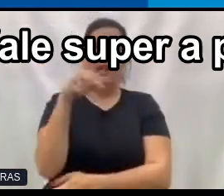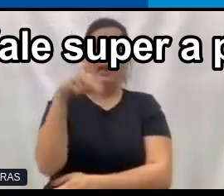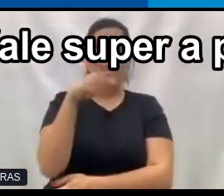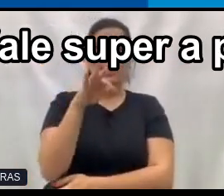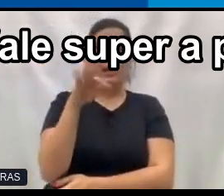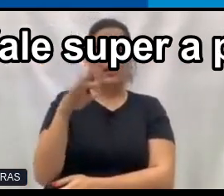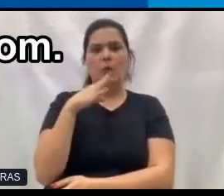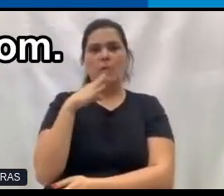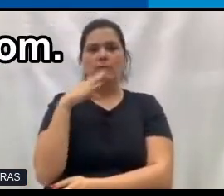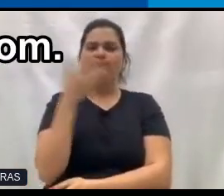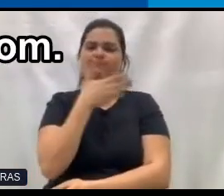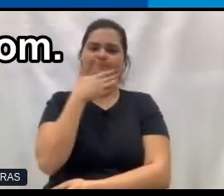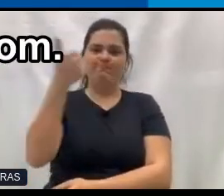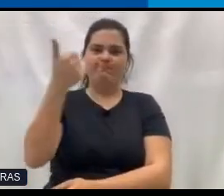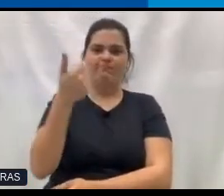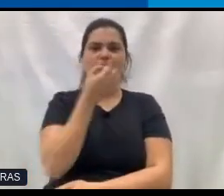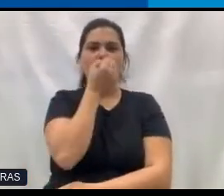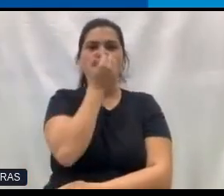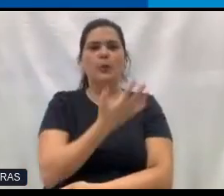tipo, vale super a pena, é muito bom.